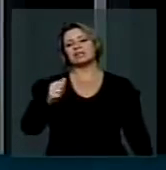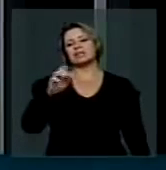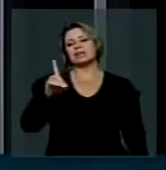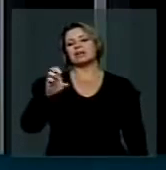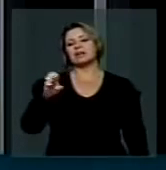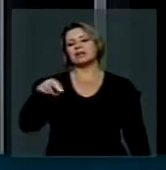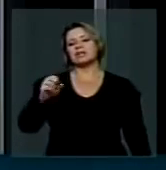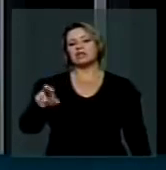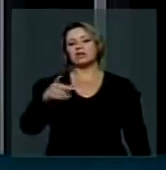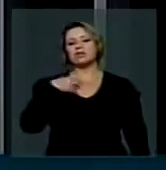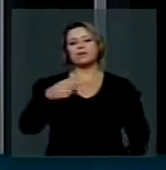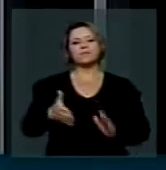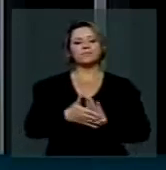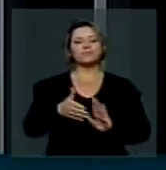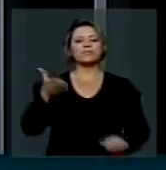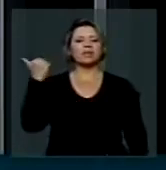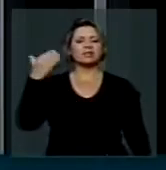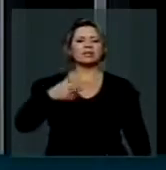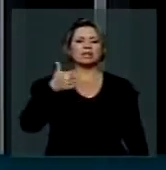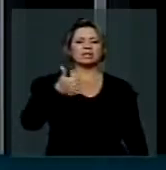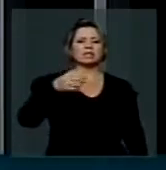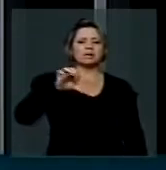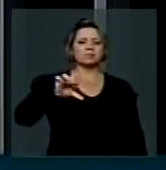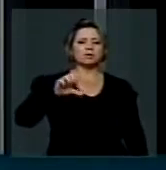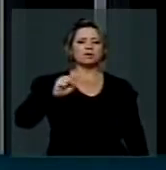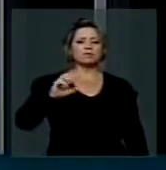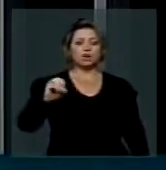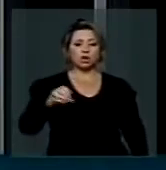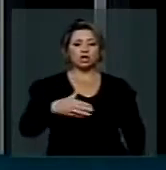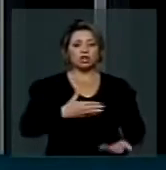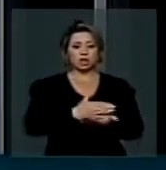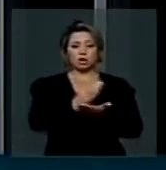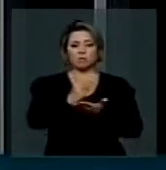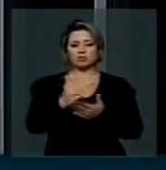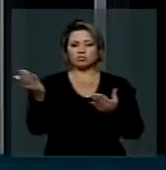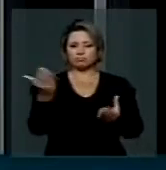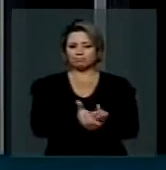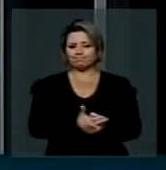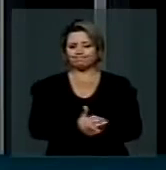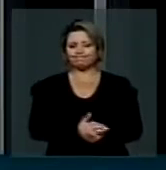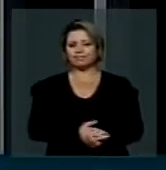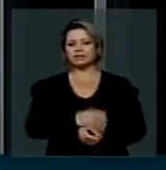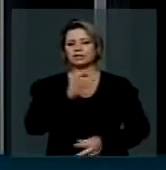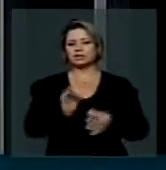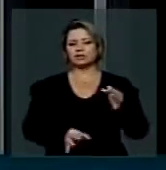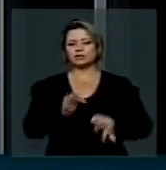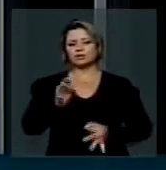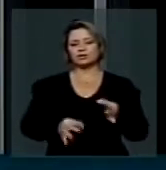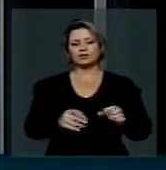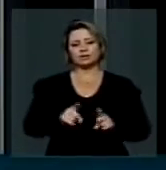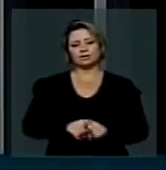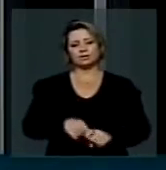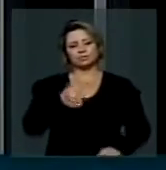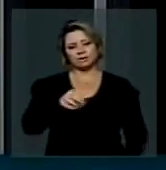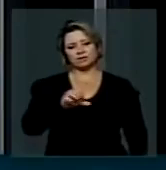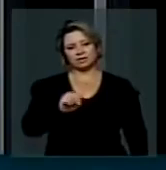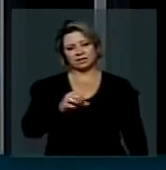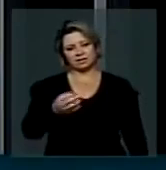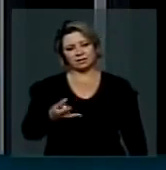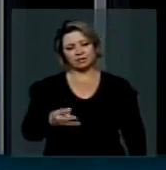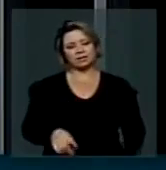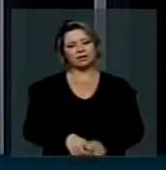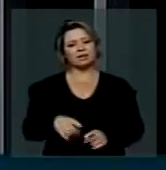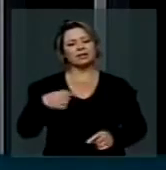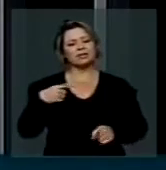Justiça. Em 1980 a 1974, o inventor pede a